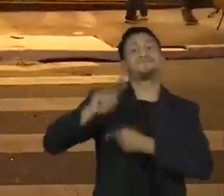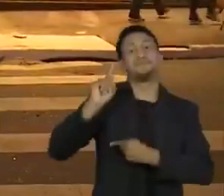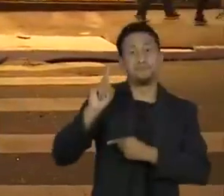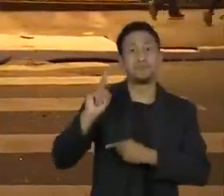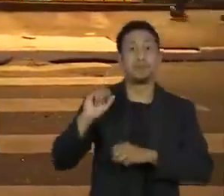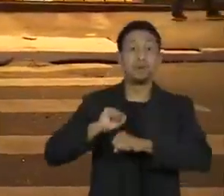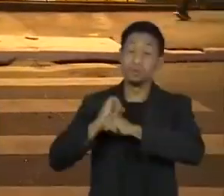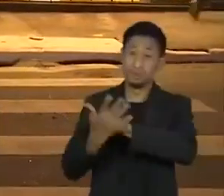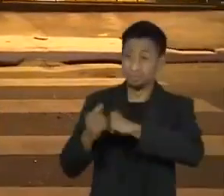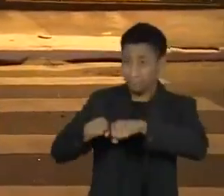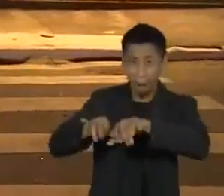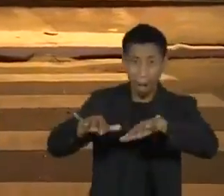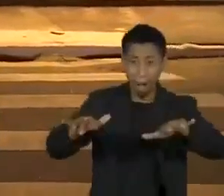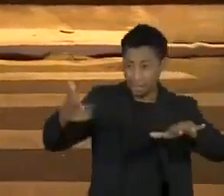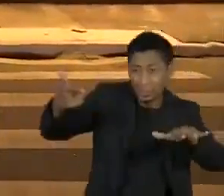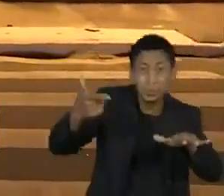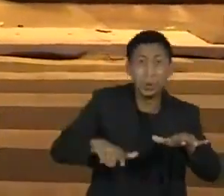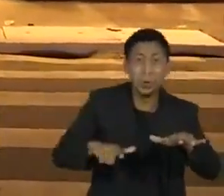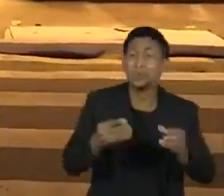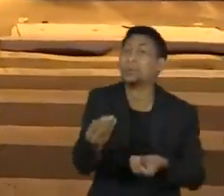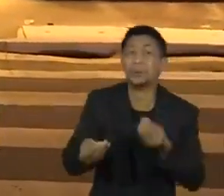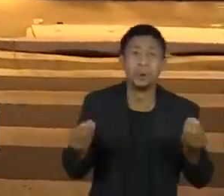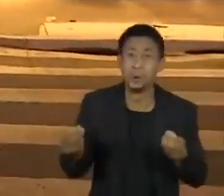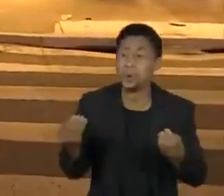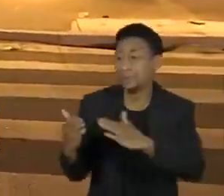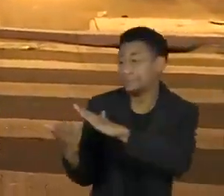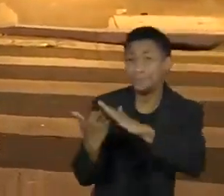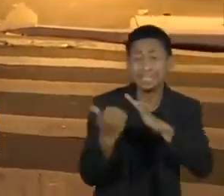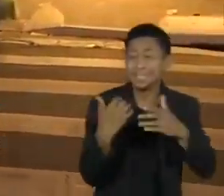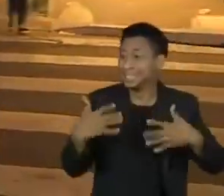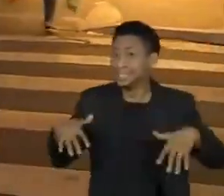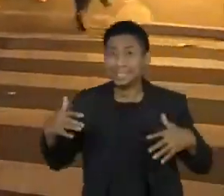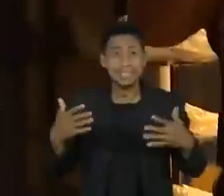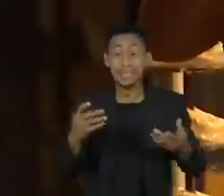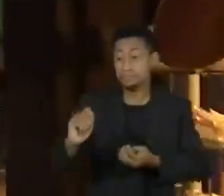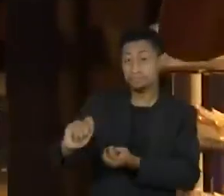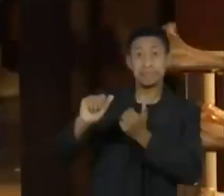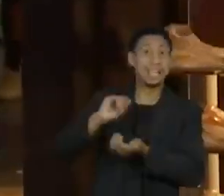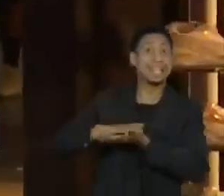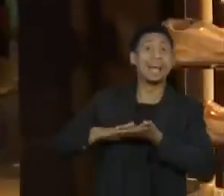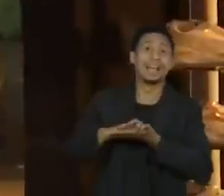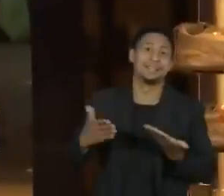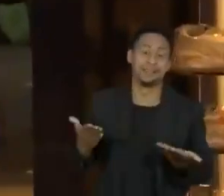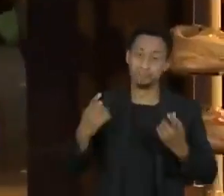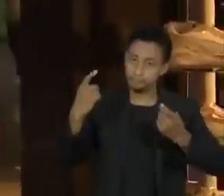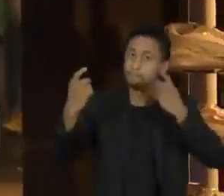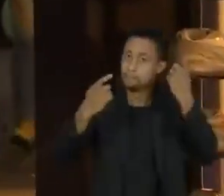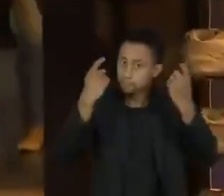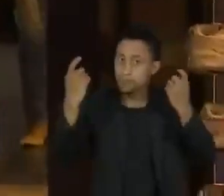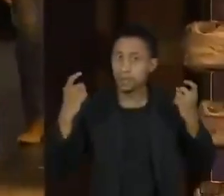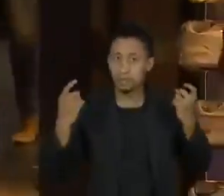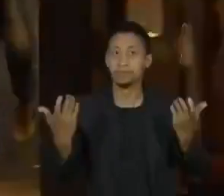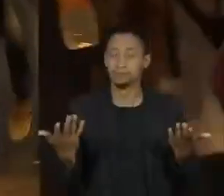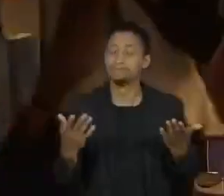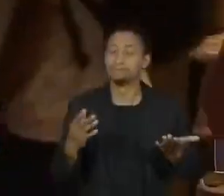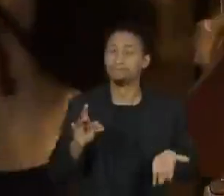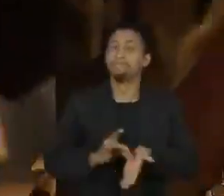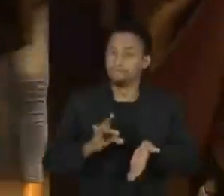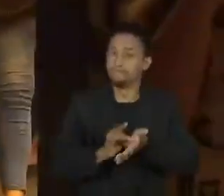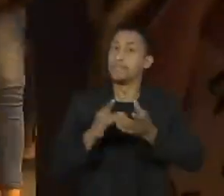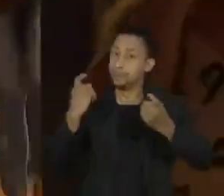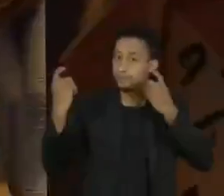pandemia, segunda onda da pandemia, sem benefício emergencial. Eu fico muito preocupado com tudo isso. Eu, sinceramente, muito